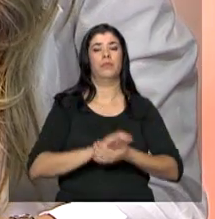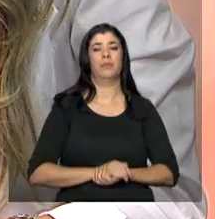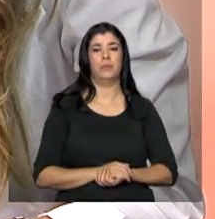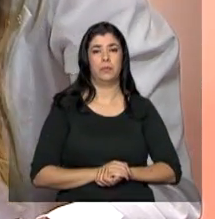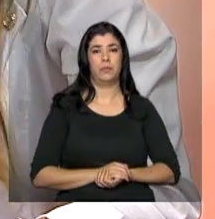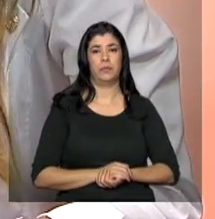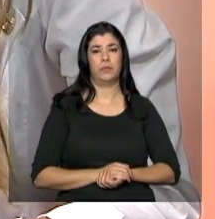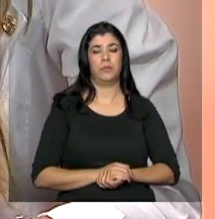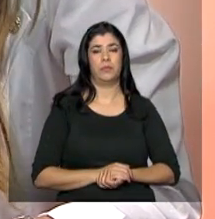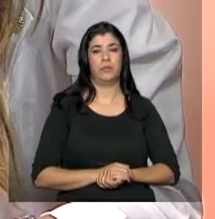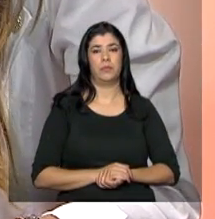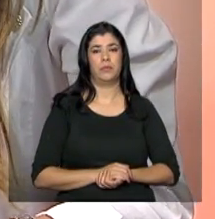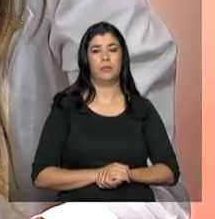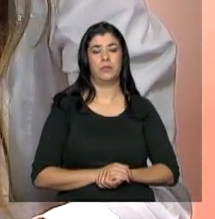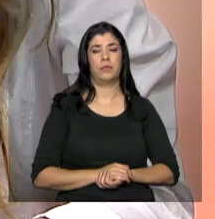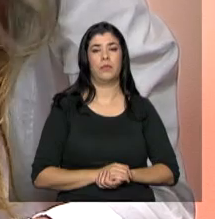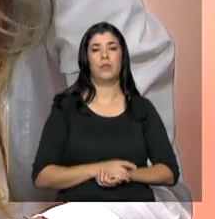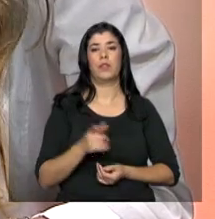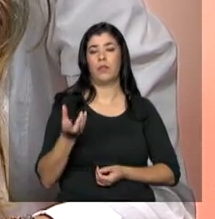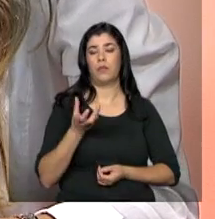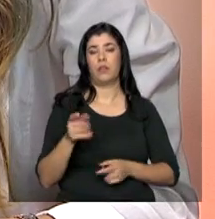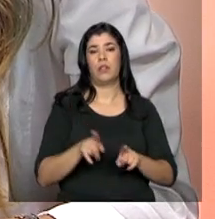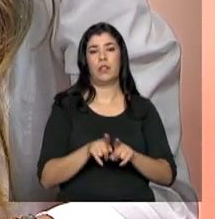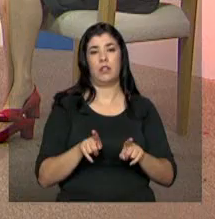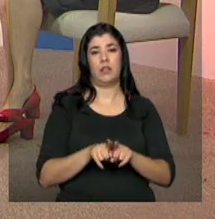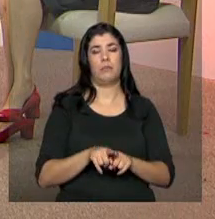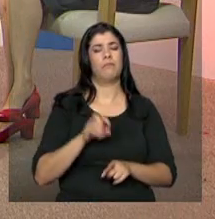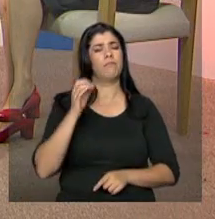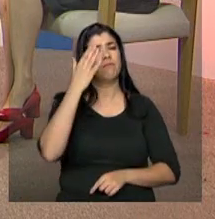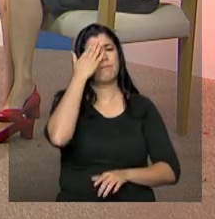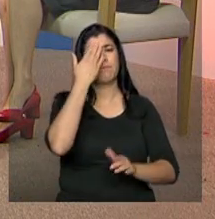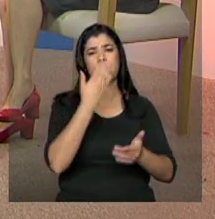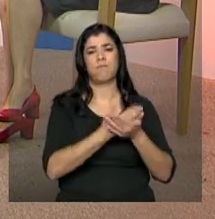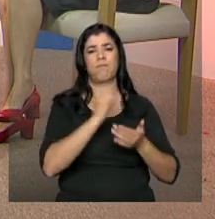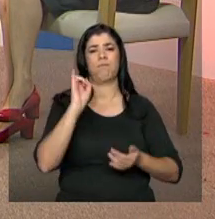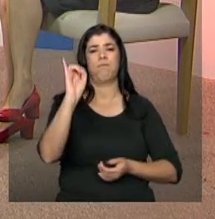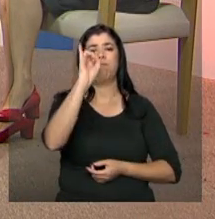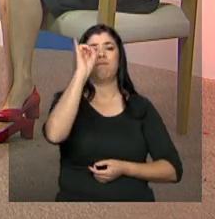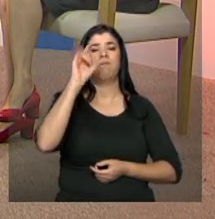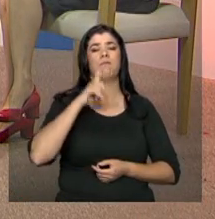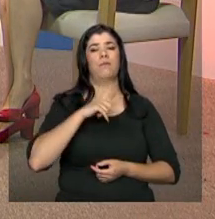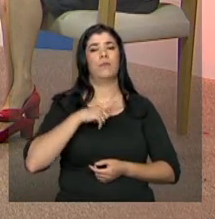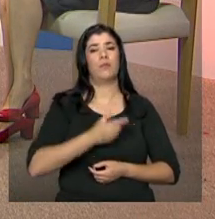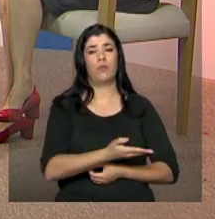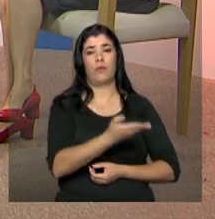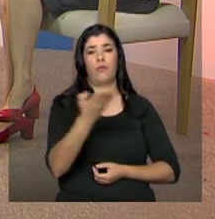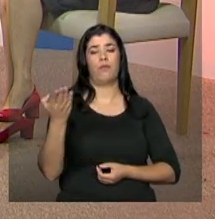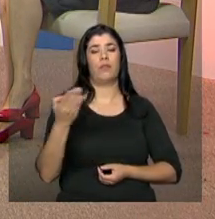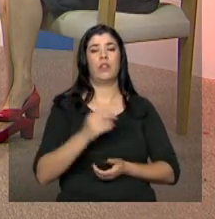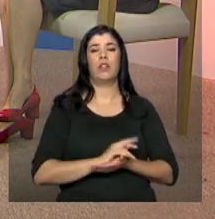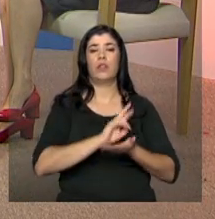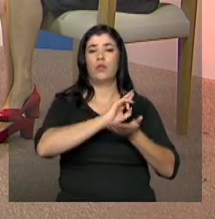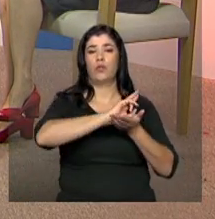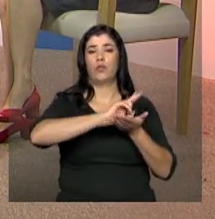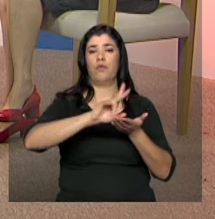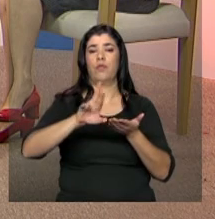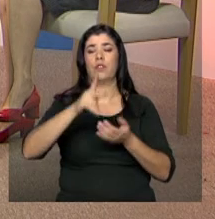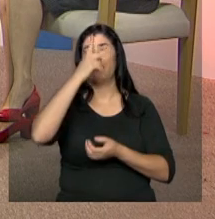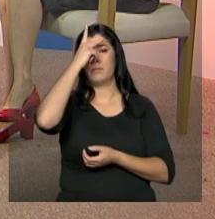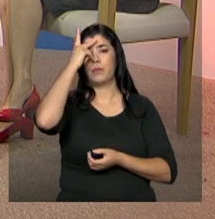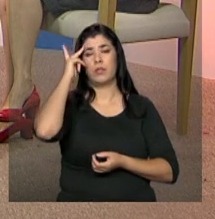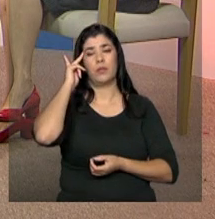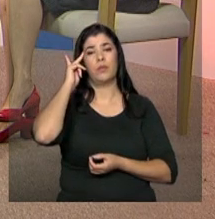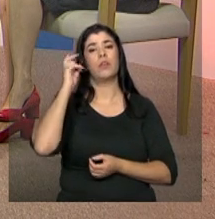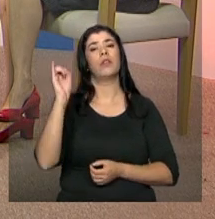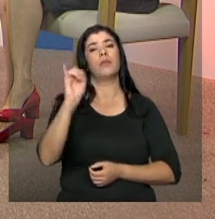Para finalizar, pode falar, Só para acrescentar, assim, que eu creio que seja muito importante também, para além de todo esse público que nós já mencionamos aqui, que estejam